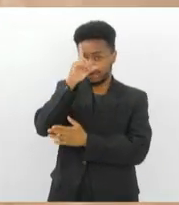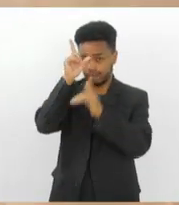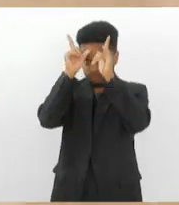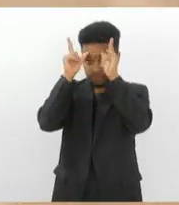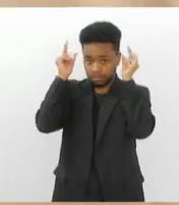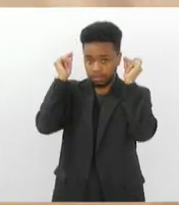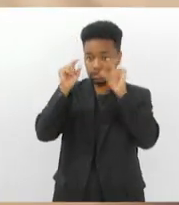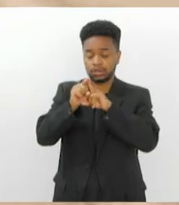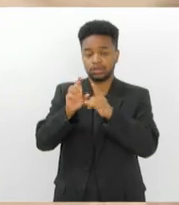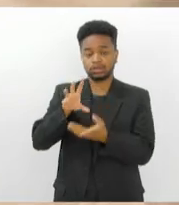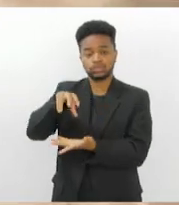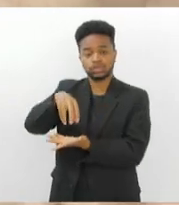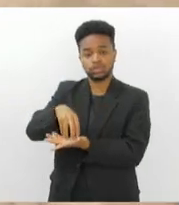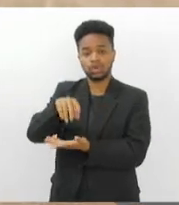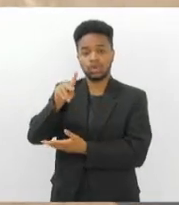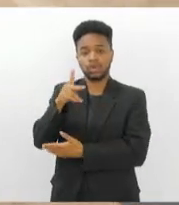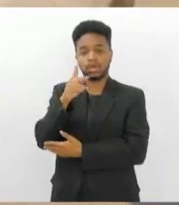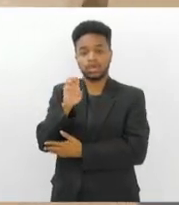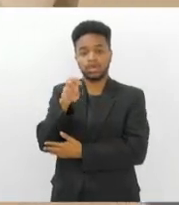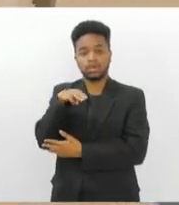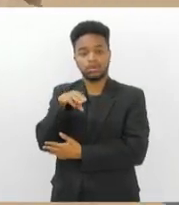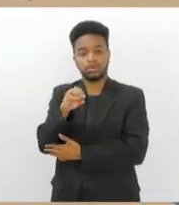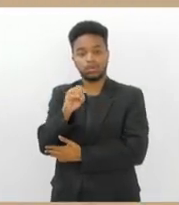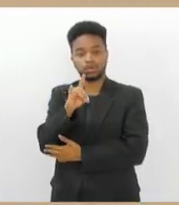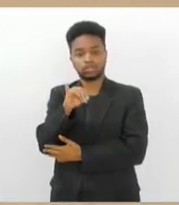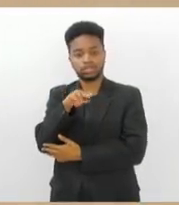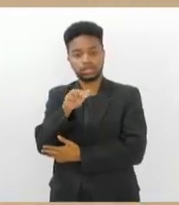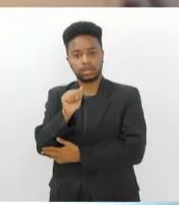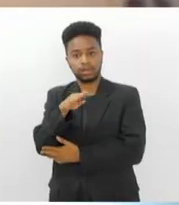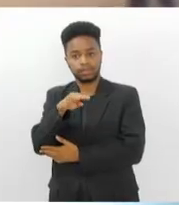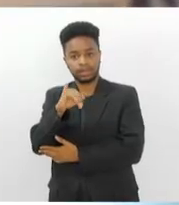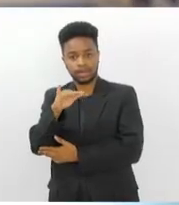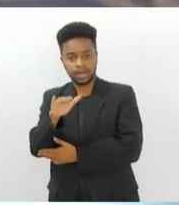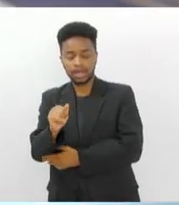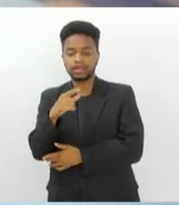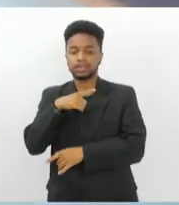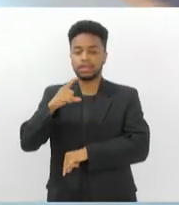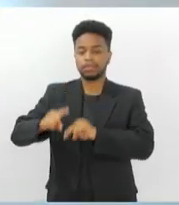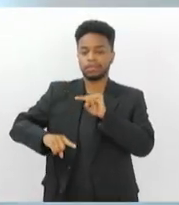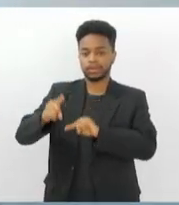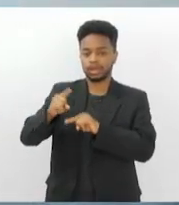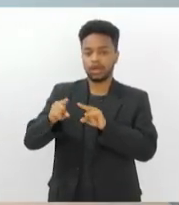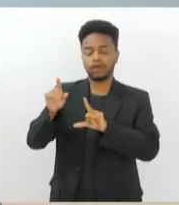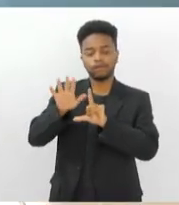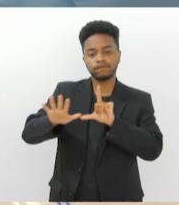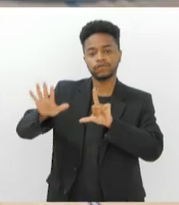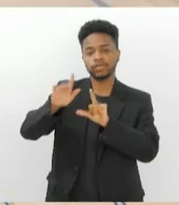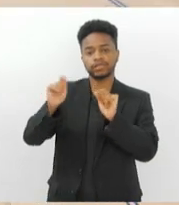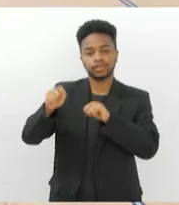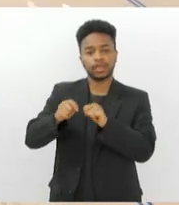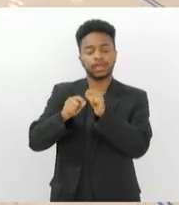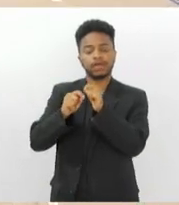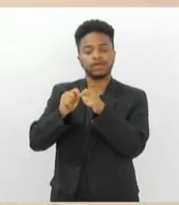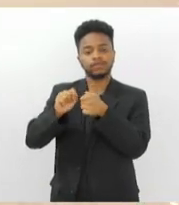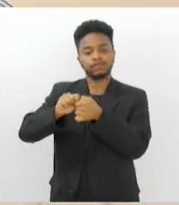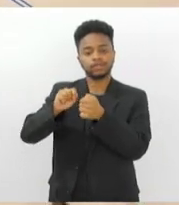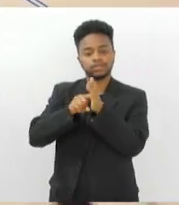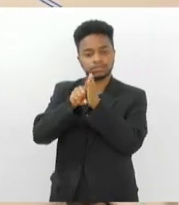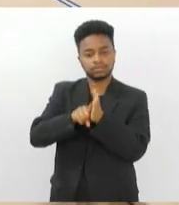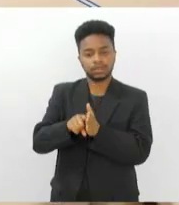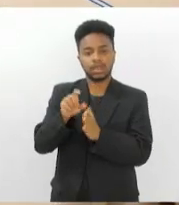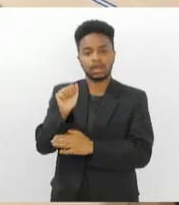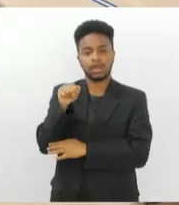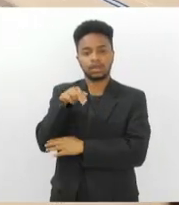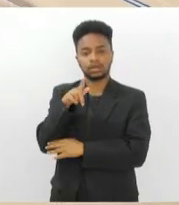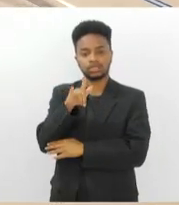hemodinâmica ganhou o terceiro angiógrafo digital, aparelho para exames de angioplastia, cateterismo